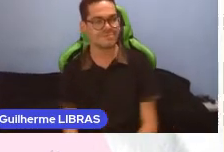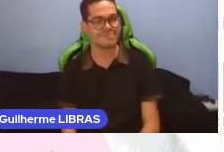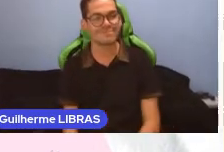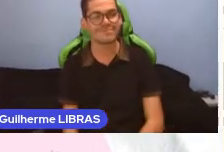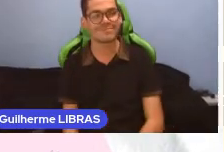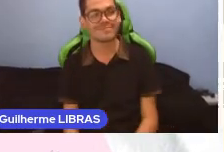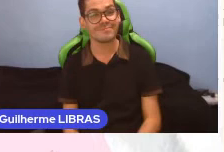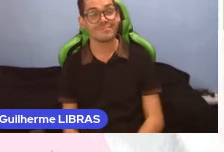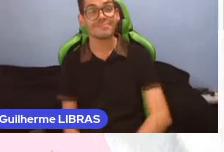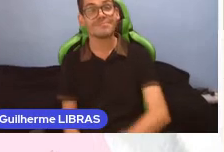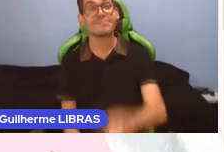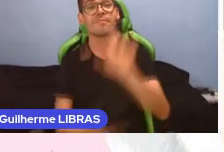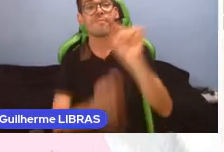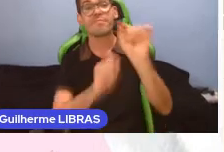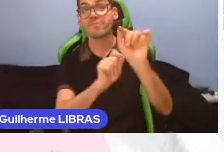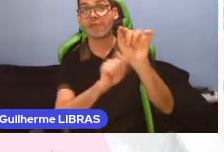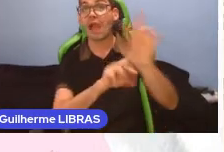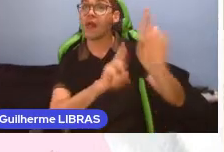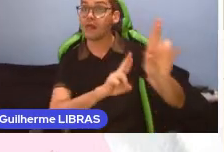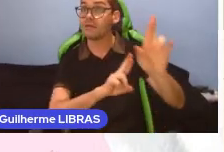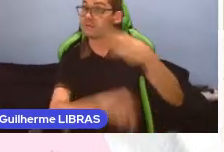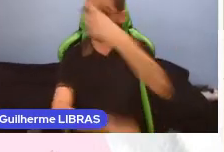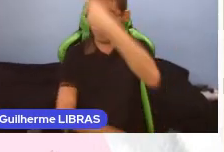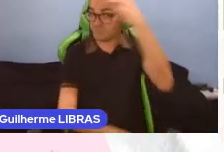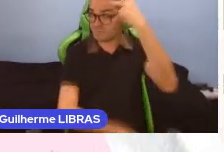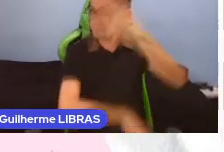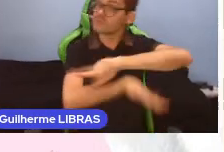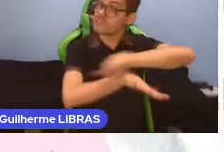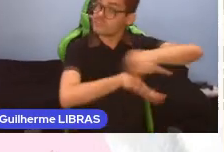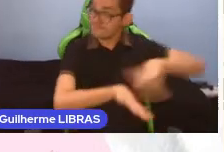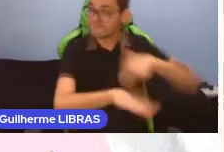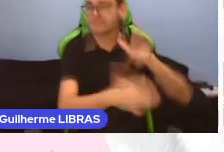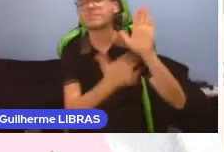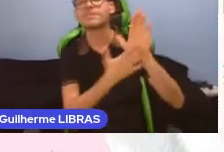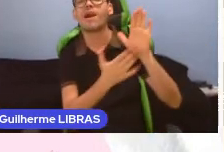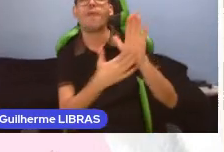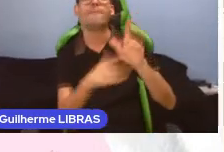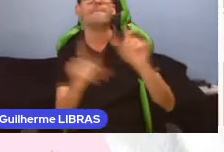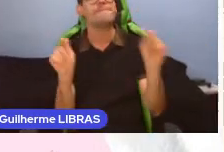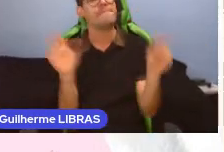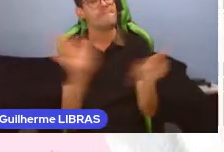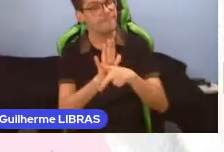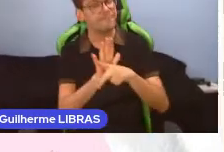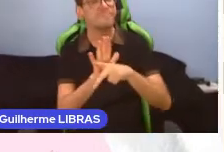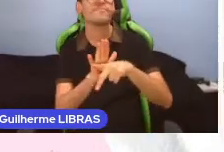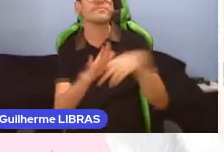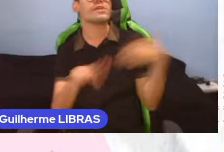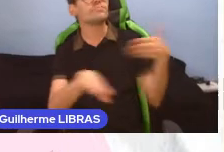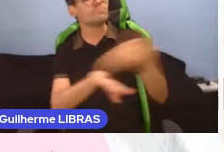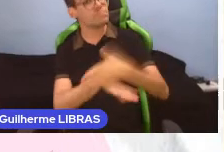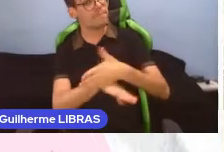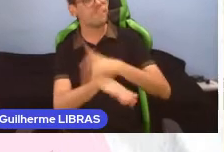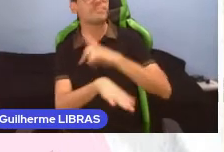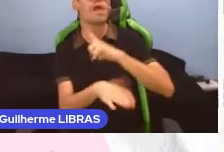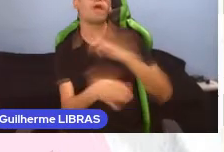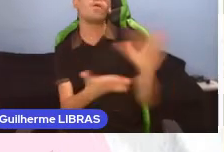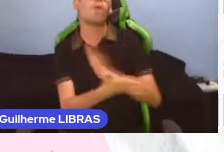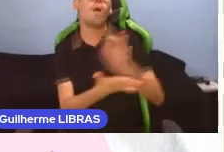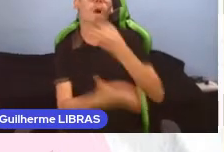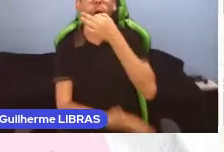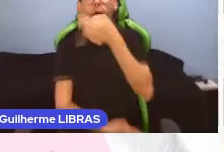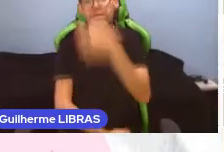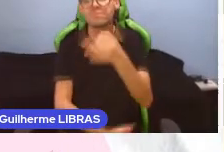Considerando os sujeitos diferentes e a proposta do Portal Bicentenário, propomos algumas recomendações sobre